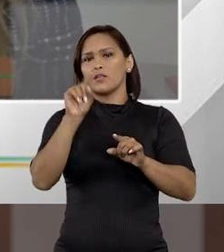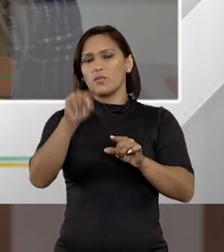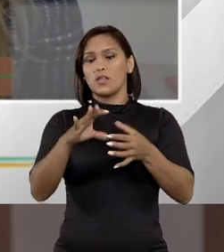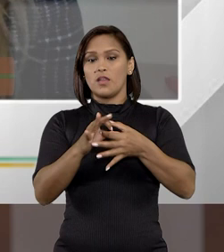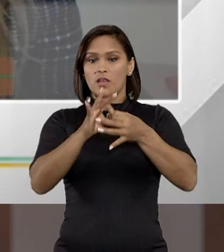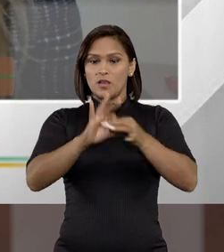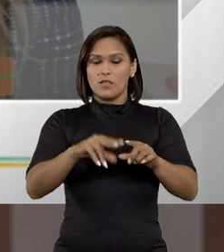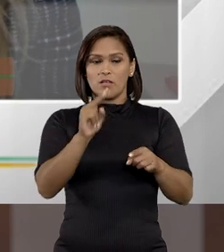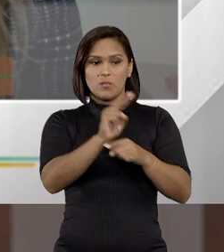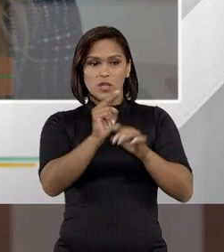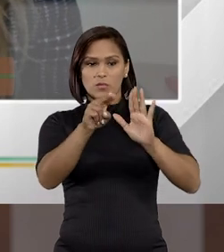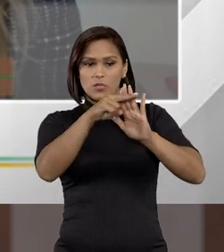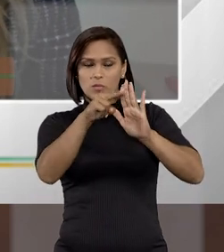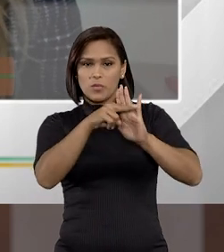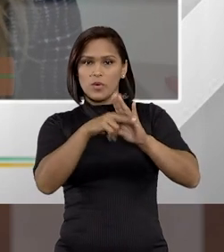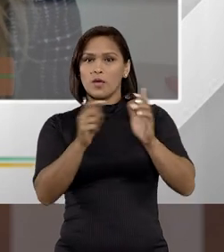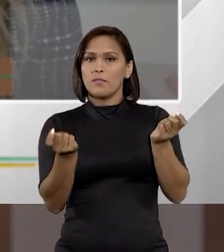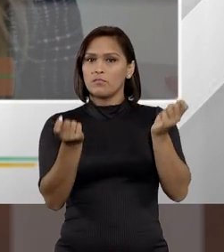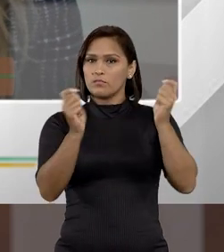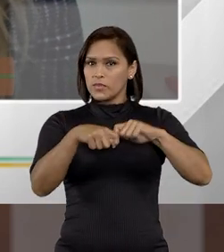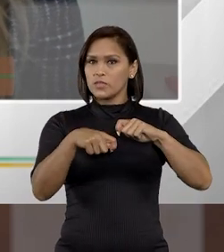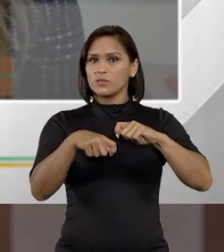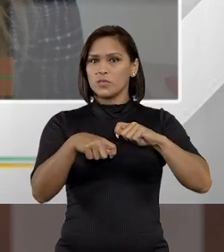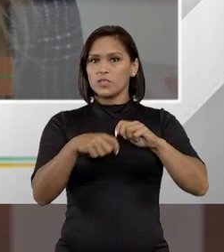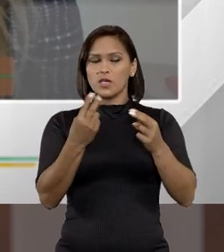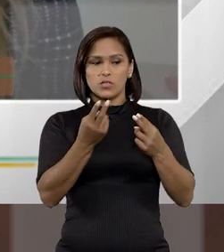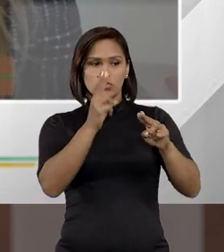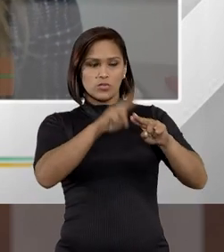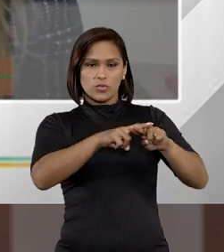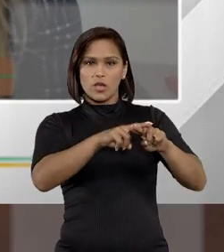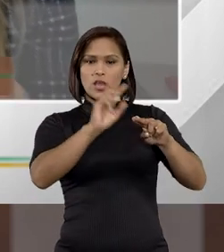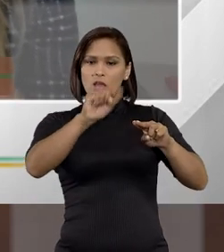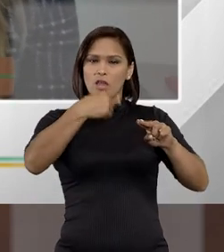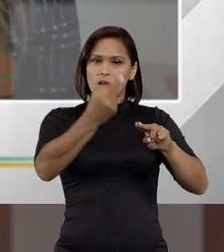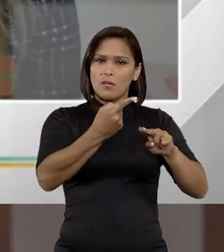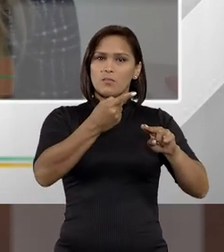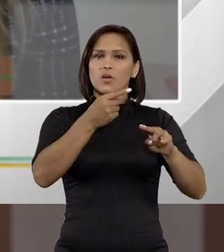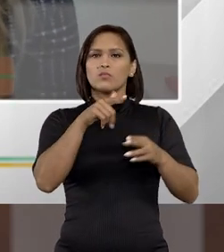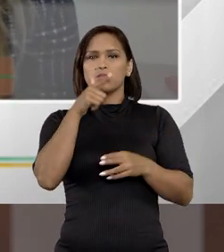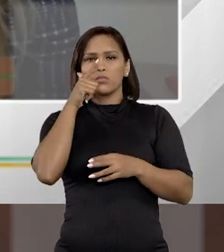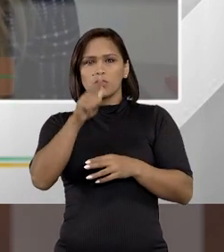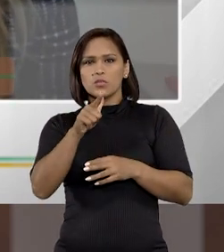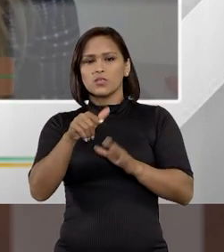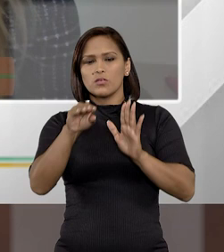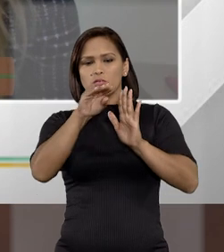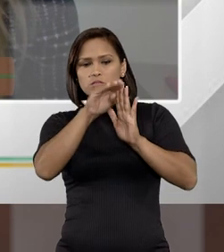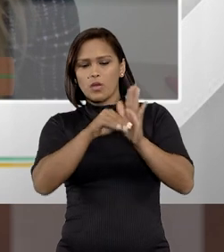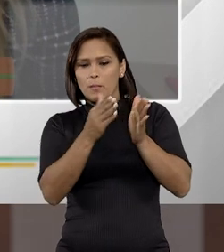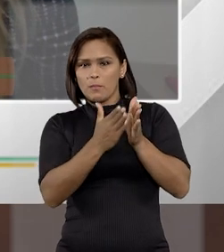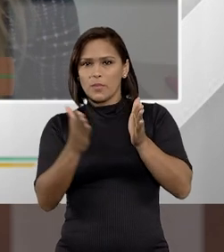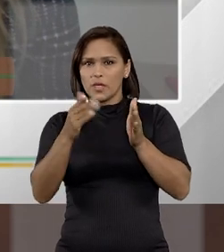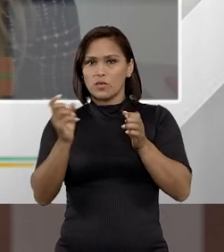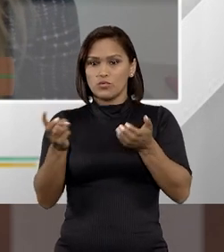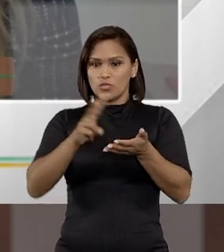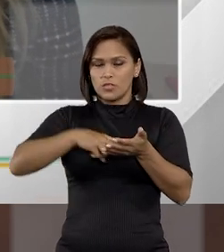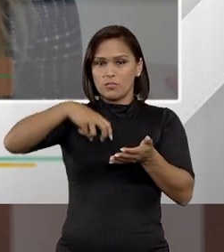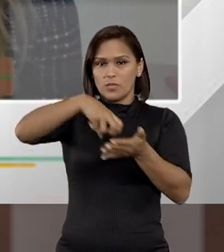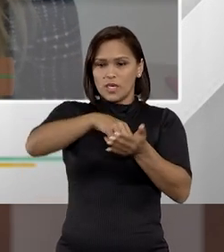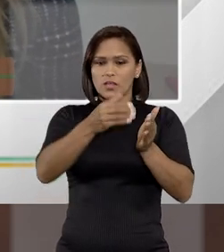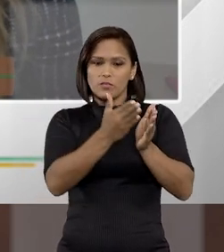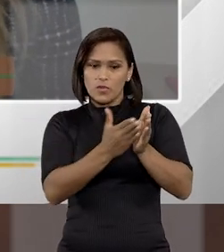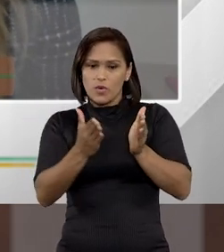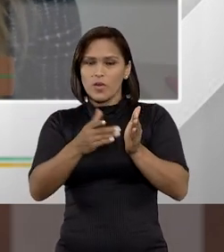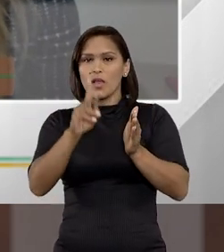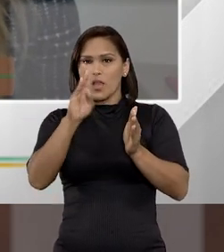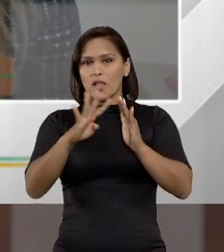condicional? O livramento condicional é aquela possibilidade do condenado, após aí um determinado período de cumprimento